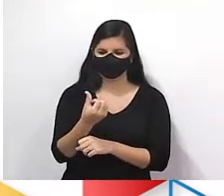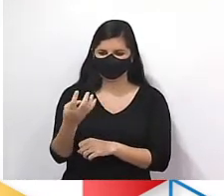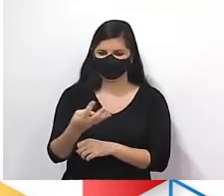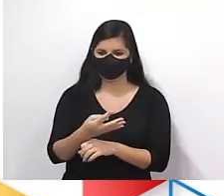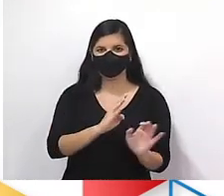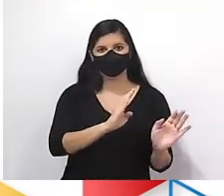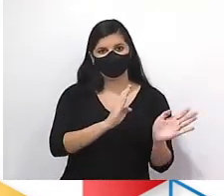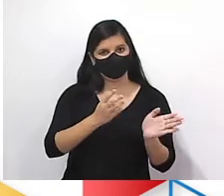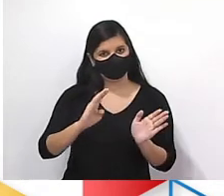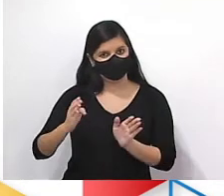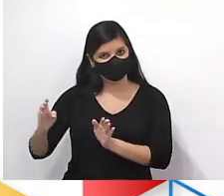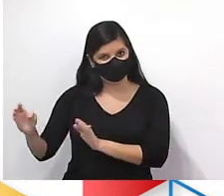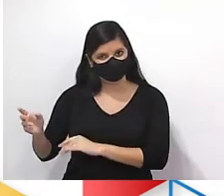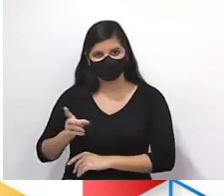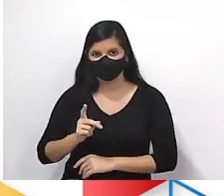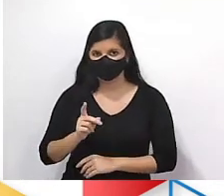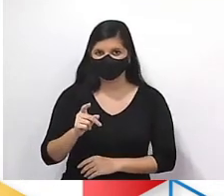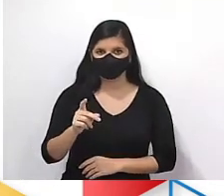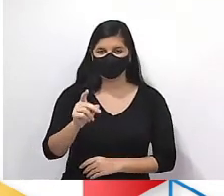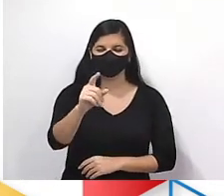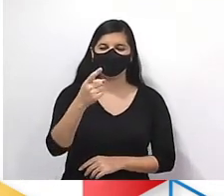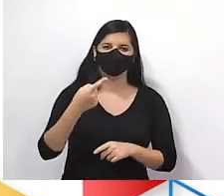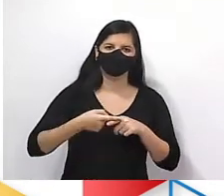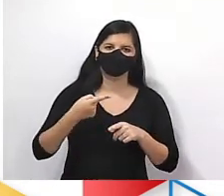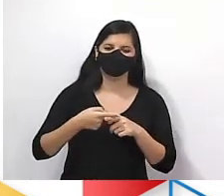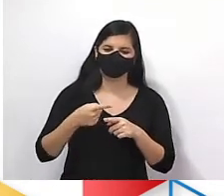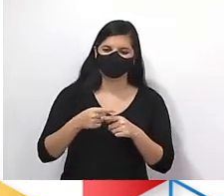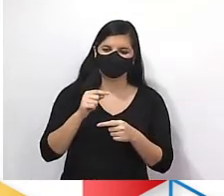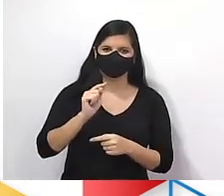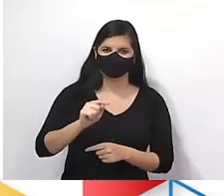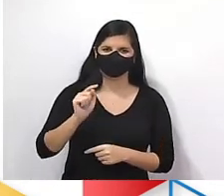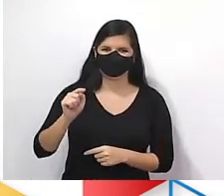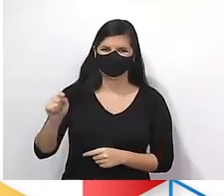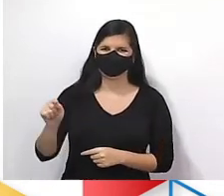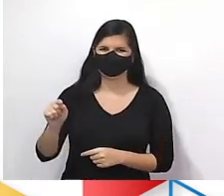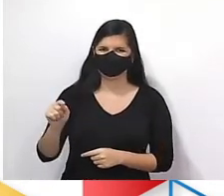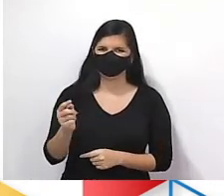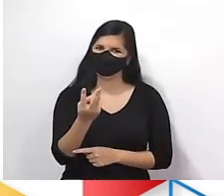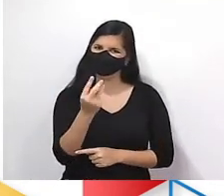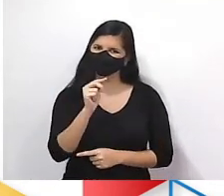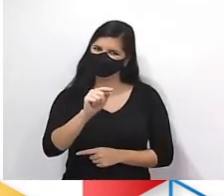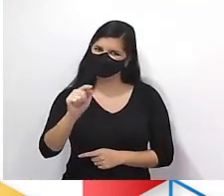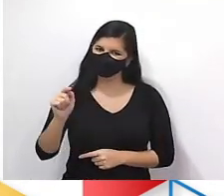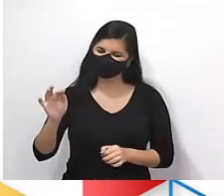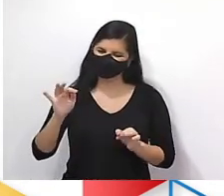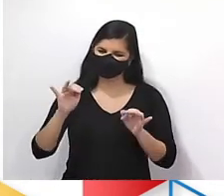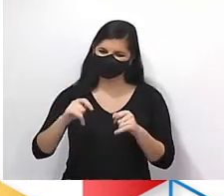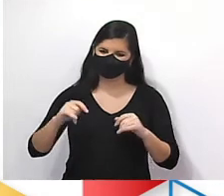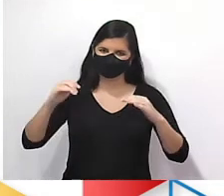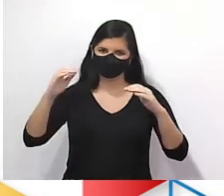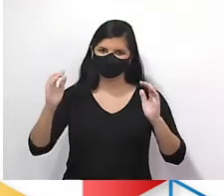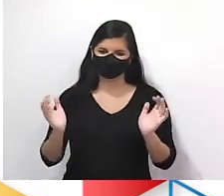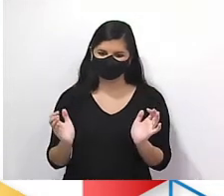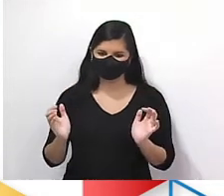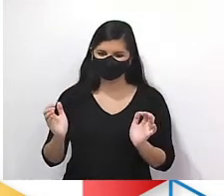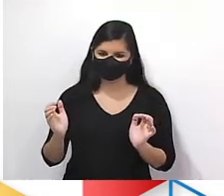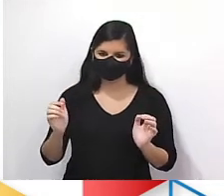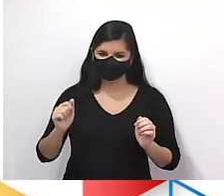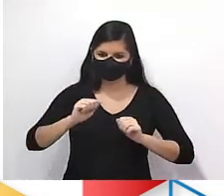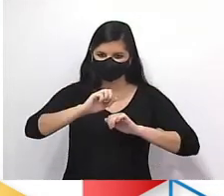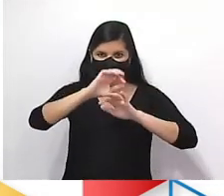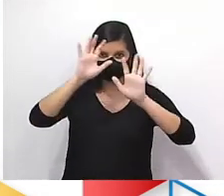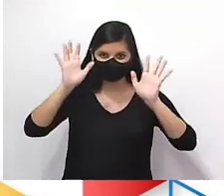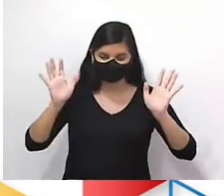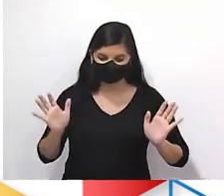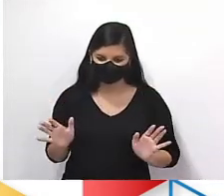sequências. E ela é infinita, porque olha os três pontinhos no final aí, dentro dos parênteses. Está claro pra você? Deu pra